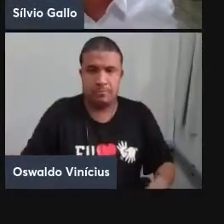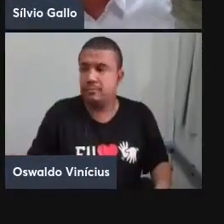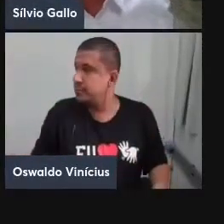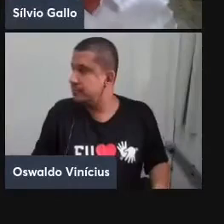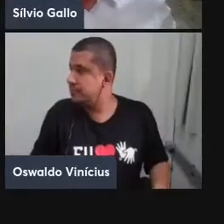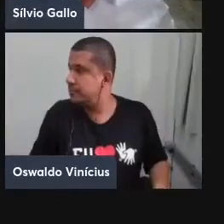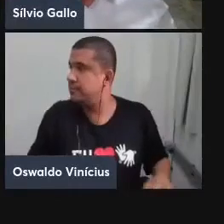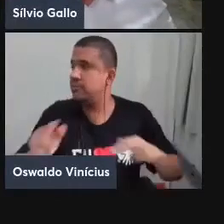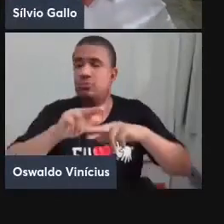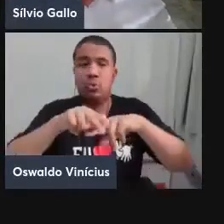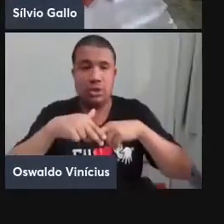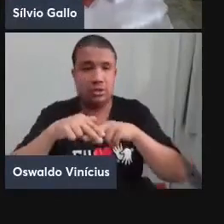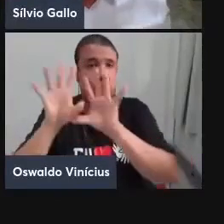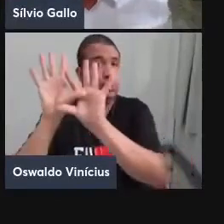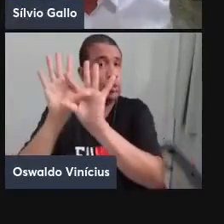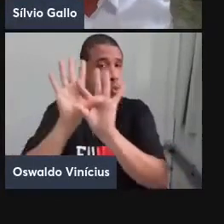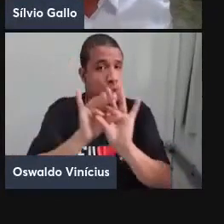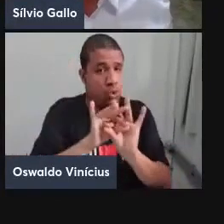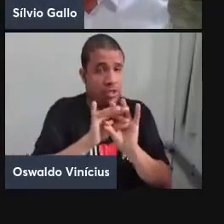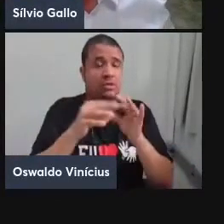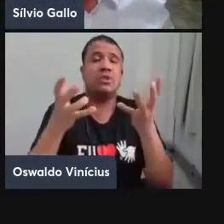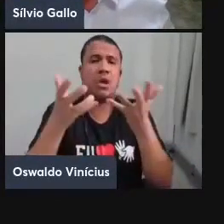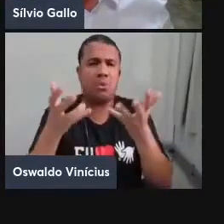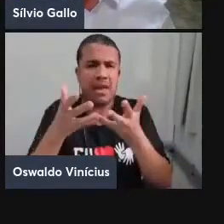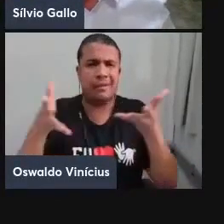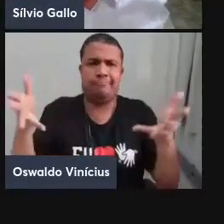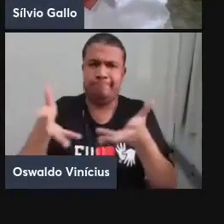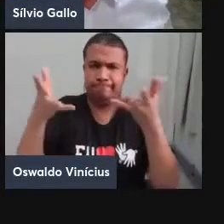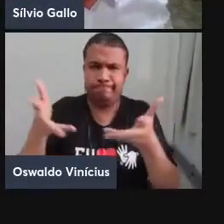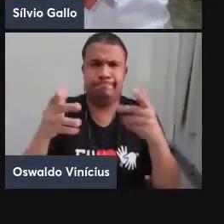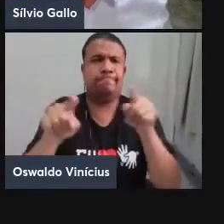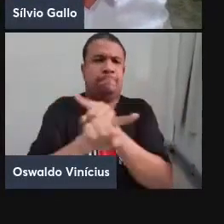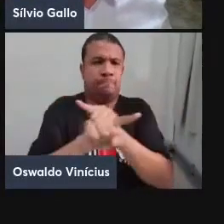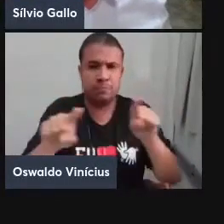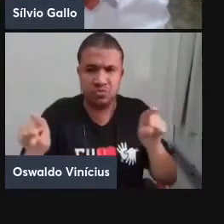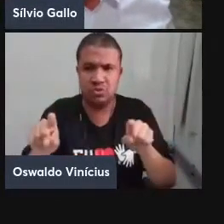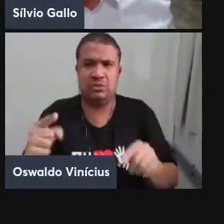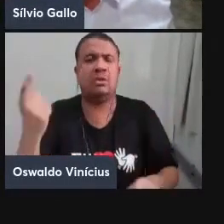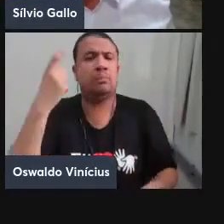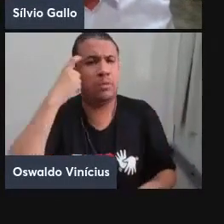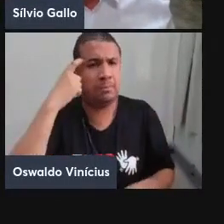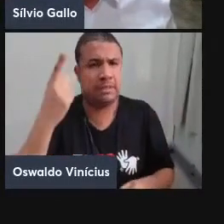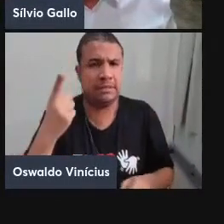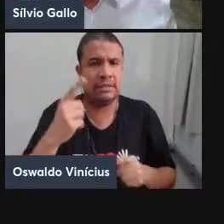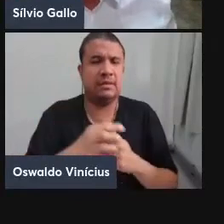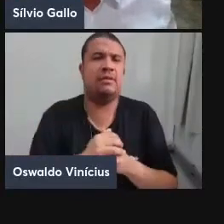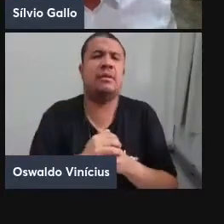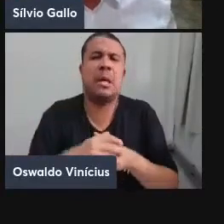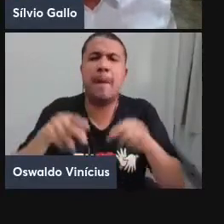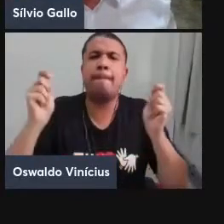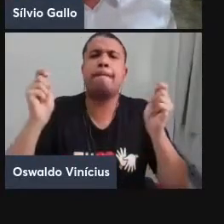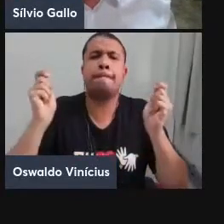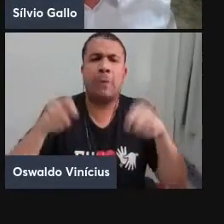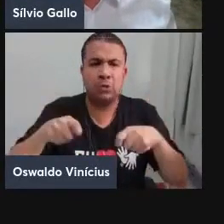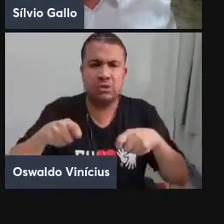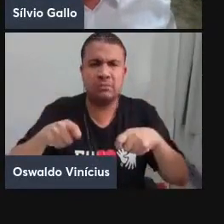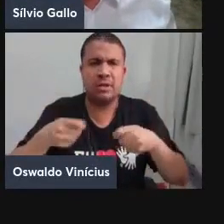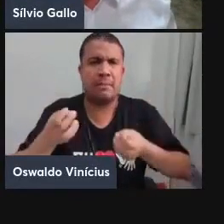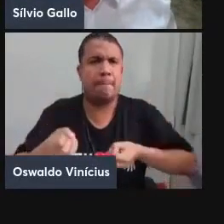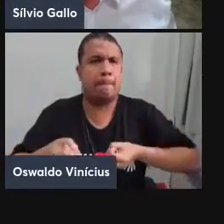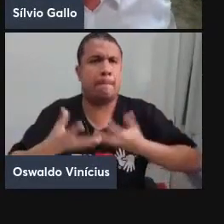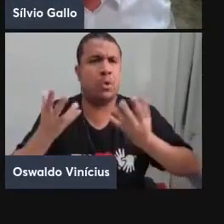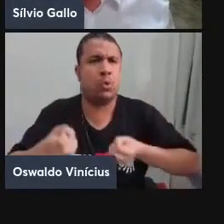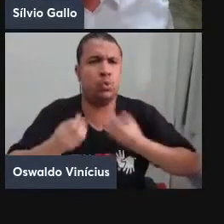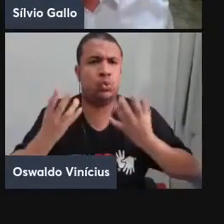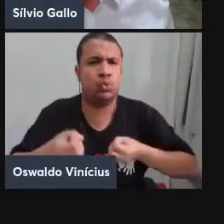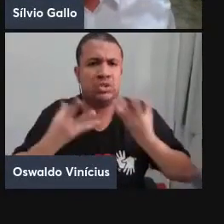contexto, então, que eu queria provocar vocês para pensarmos a possibilidade da produção dessas